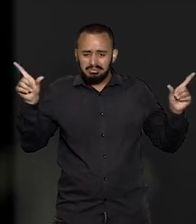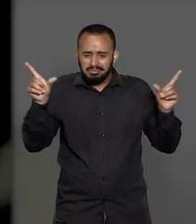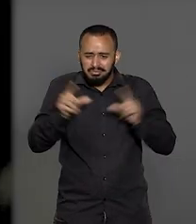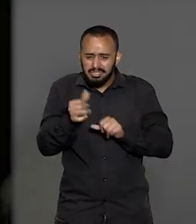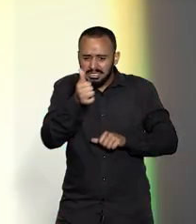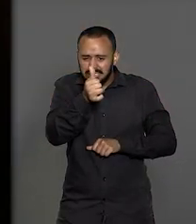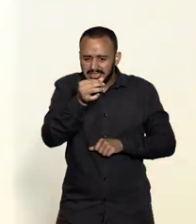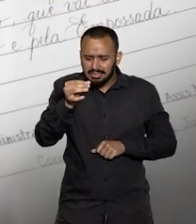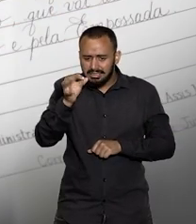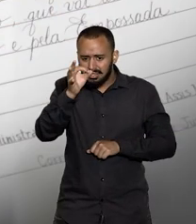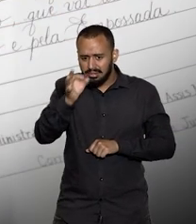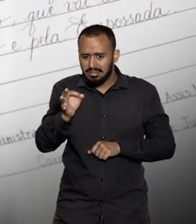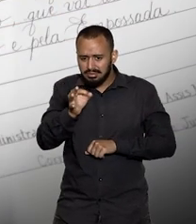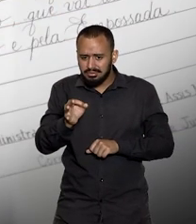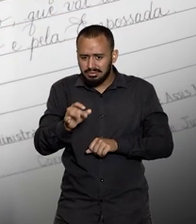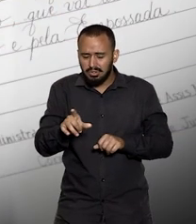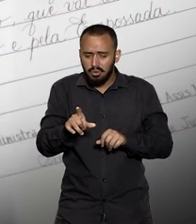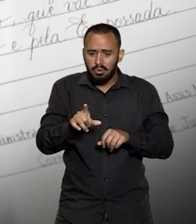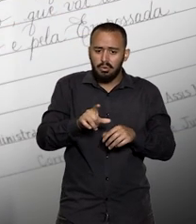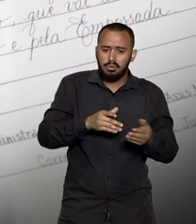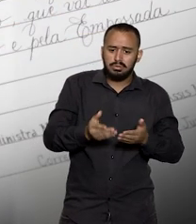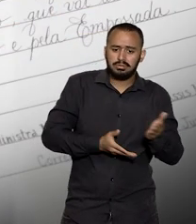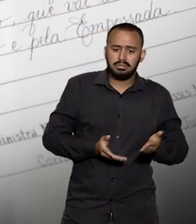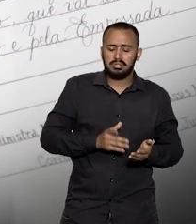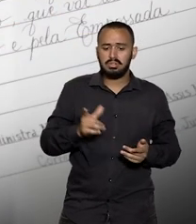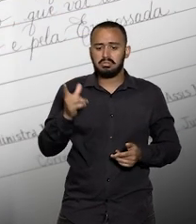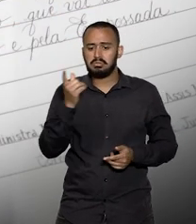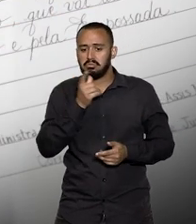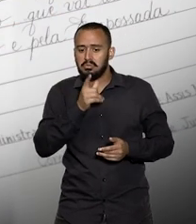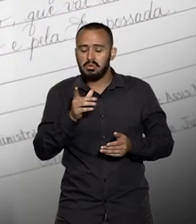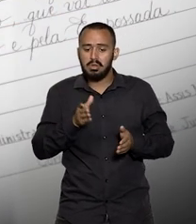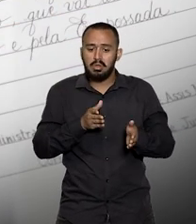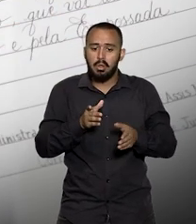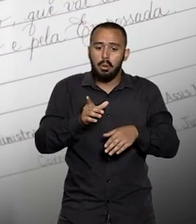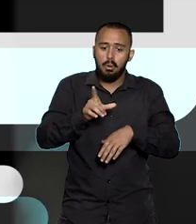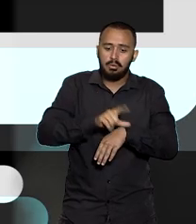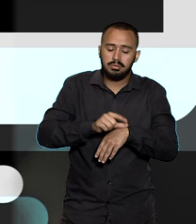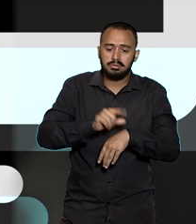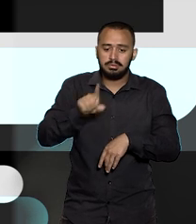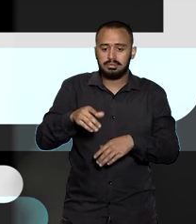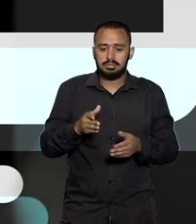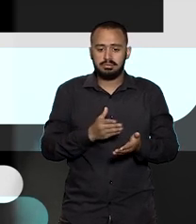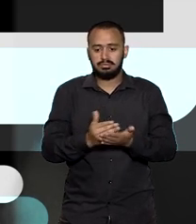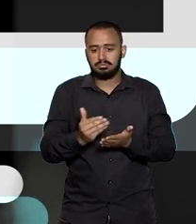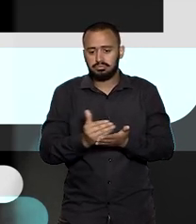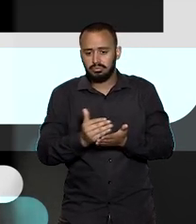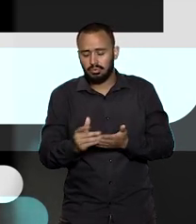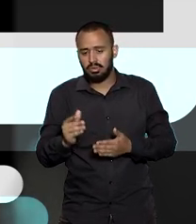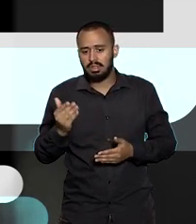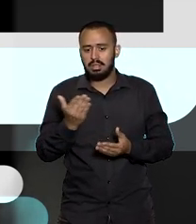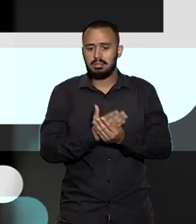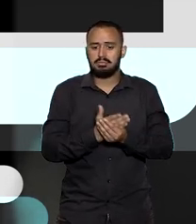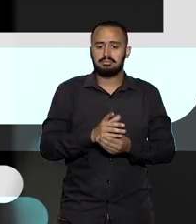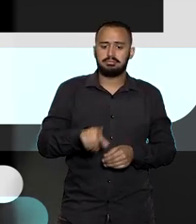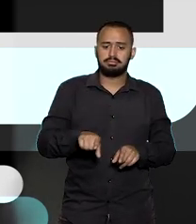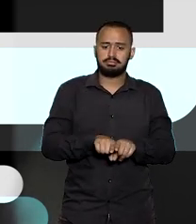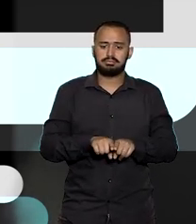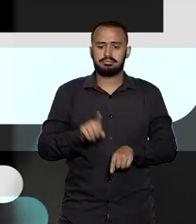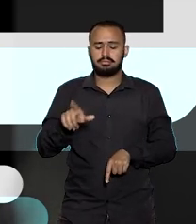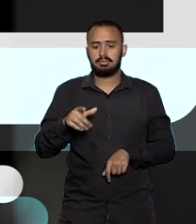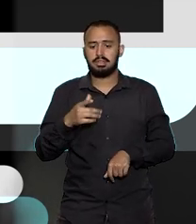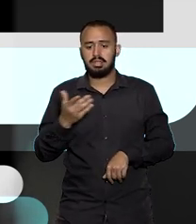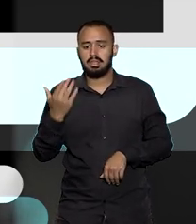% o acervo, tornando mais célebre o atendimento a novas demandas. No bienio, foram baixados 16